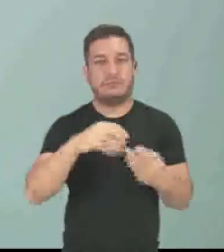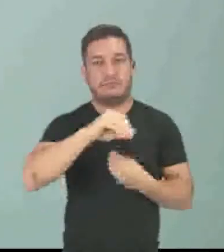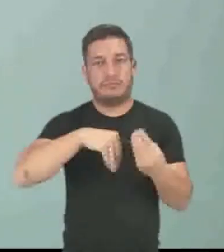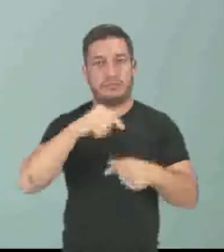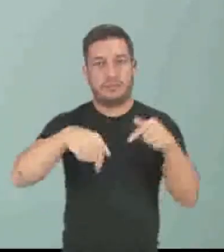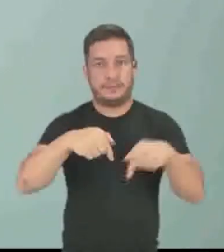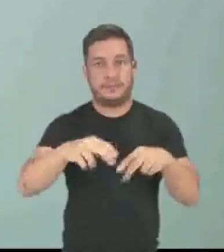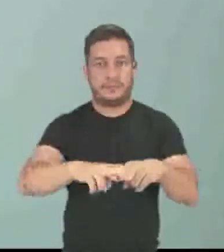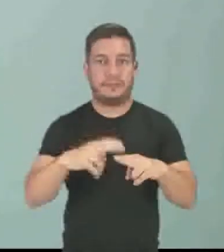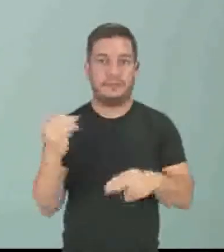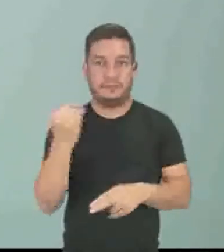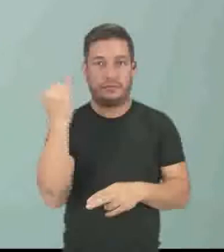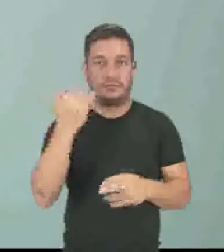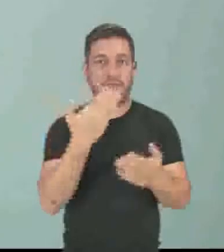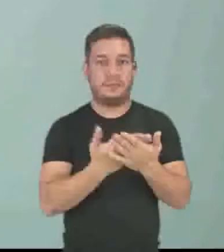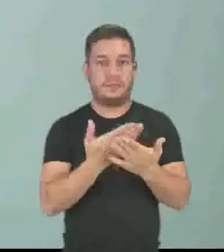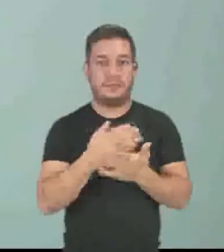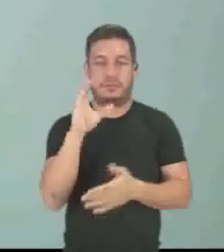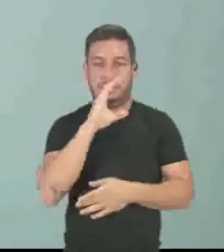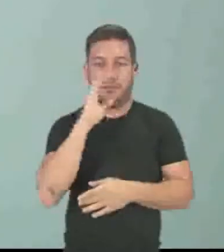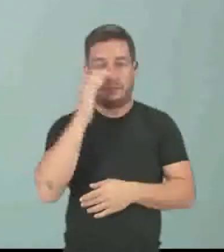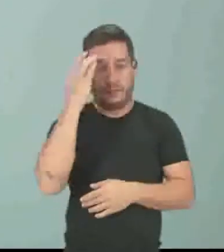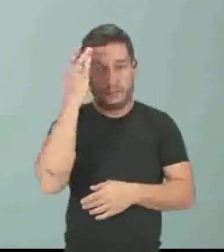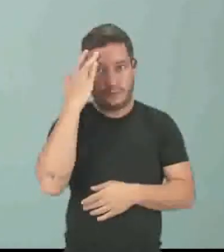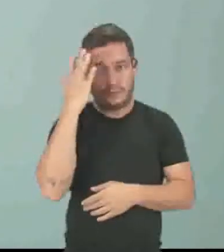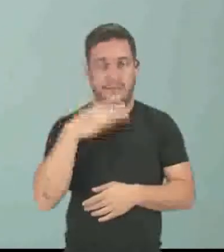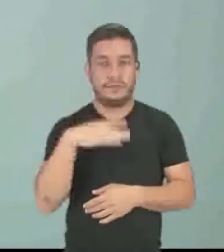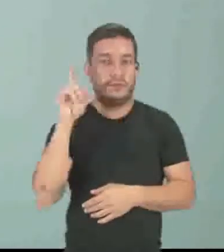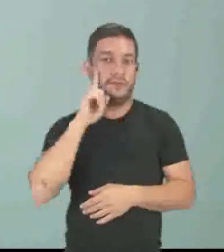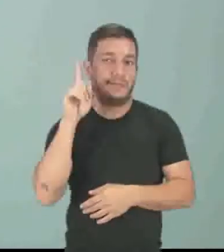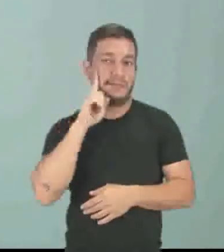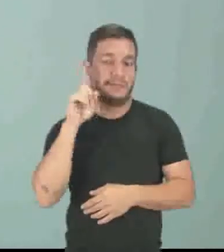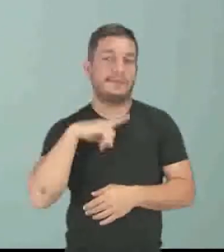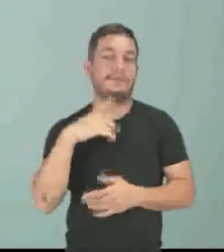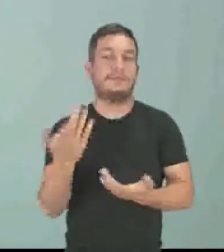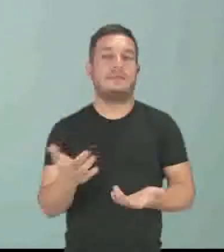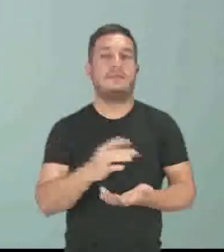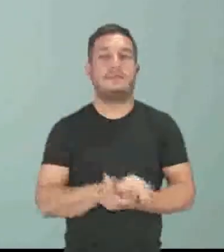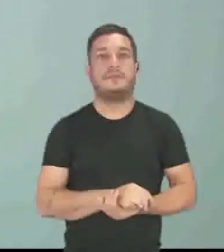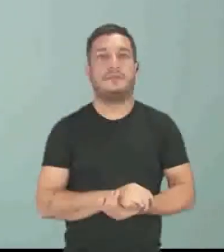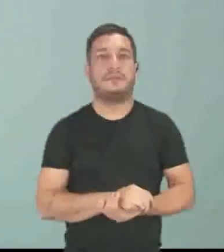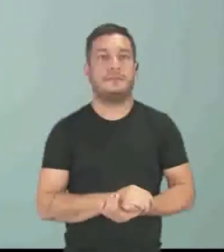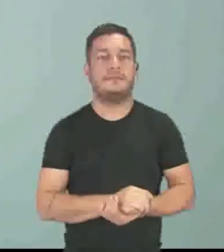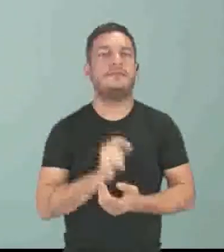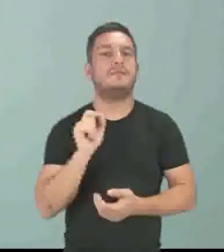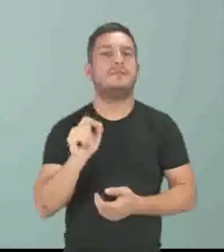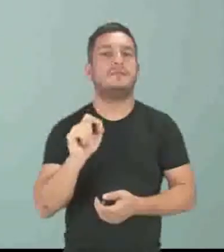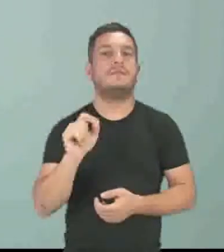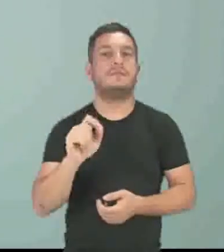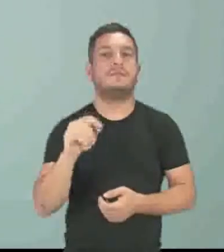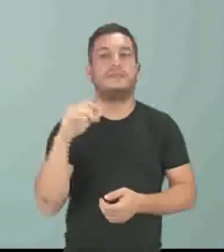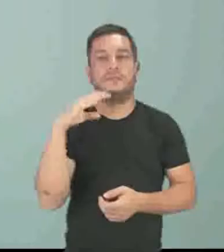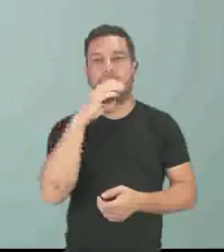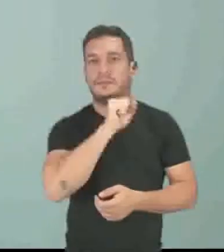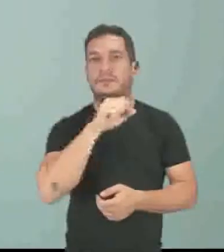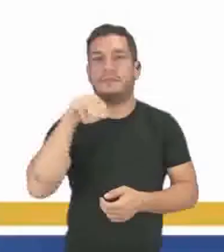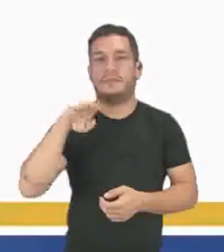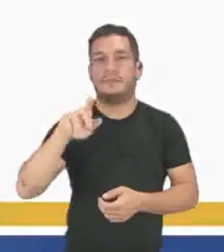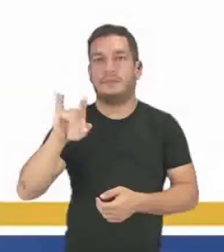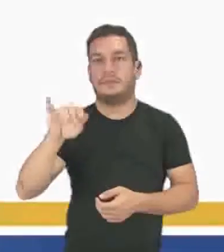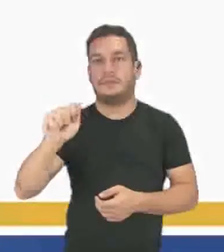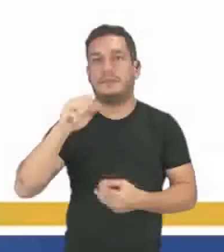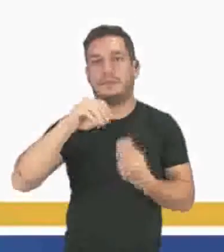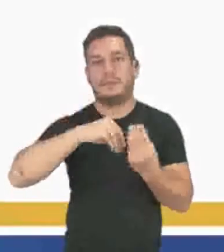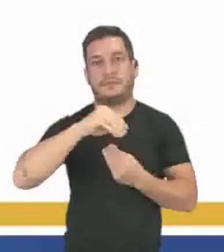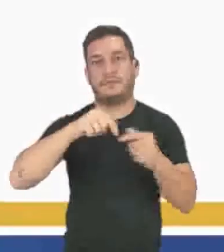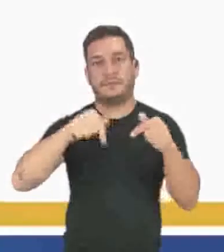que é importante estudar essa velocidade, para facilitar o nosso dia a dia, o nosso cotidiano. Então, o que é velocidade média de uma reação